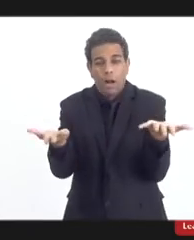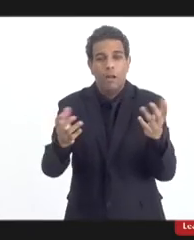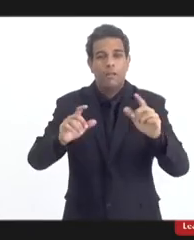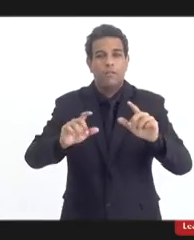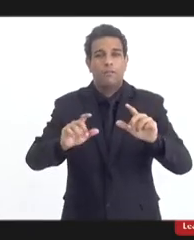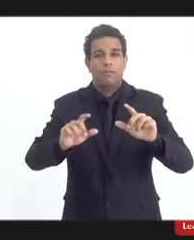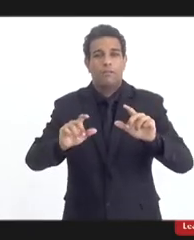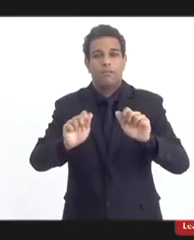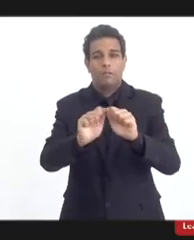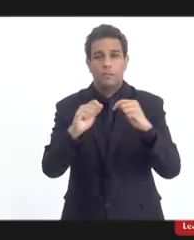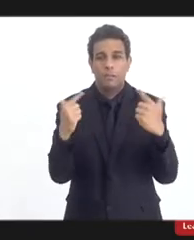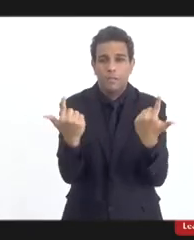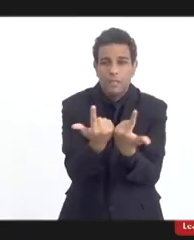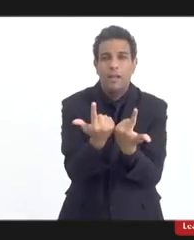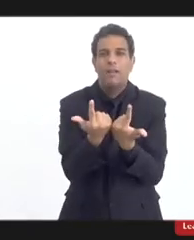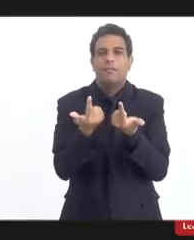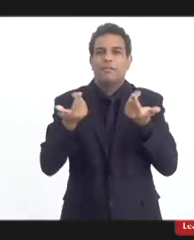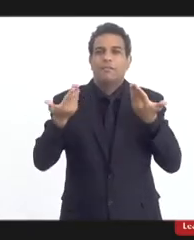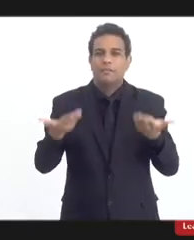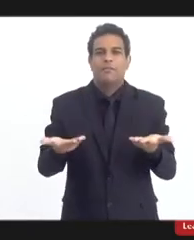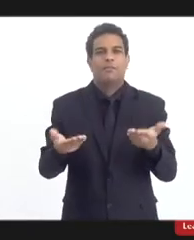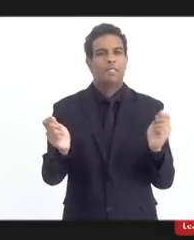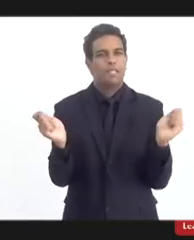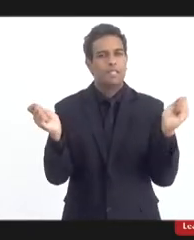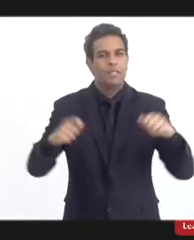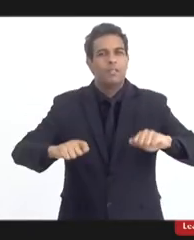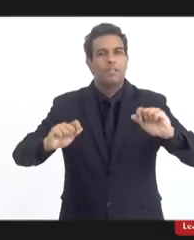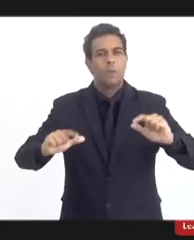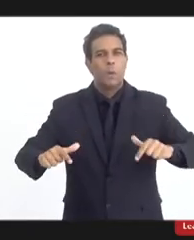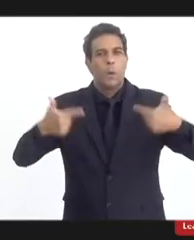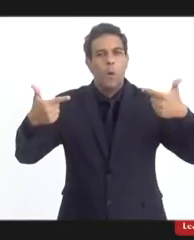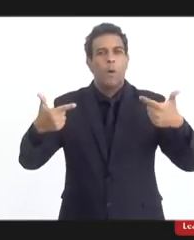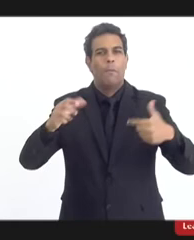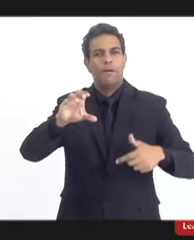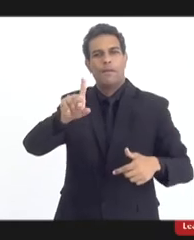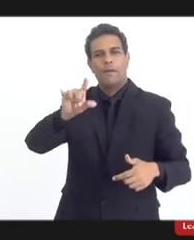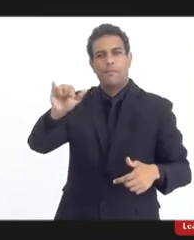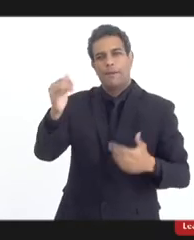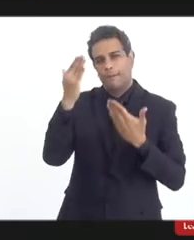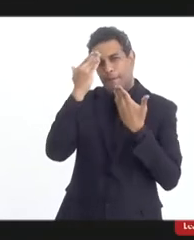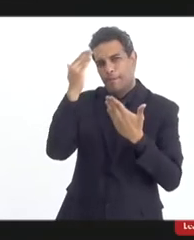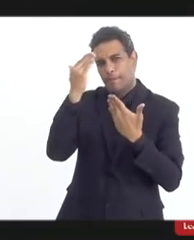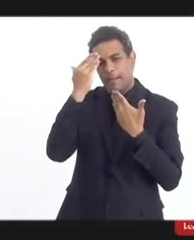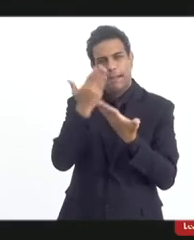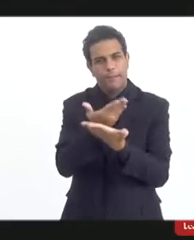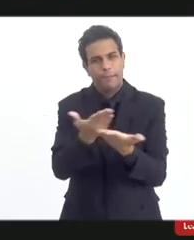Legislativa do Rio de Janeiro tenha tomado a iniciativa dessa CPI. Muito obrigado.